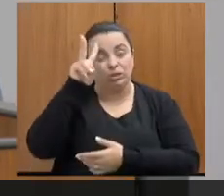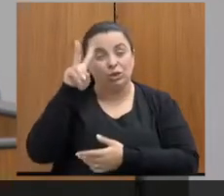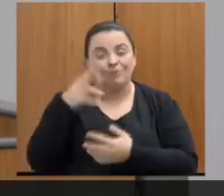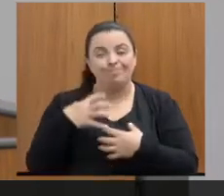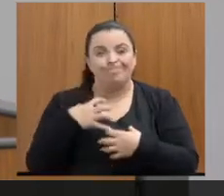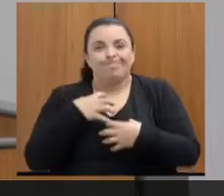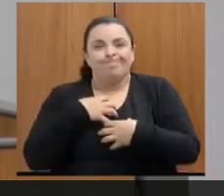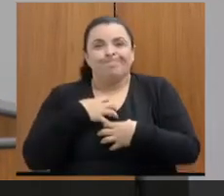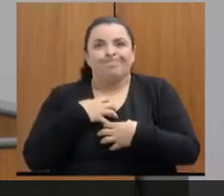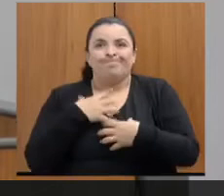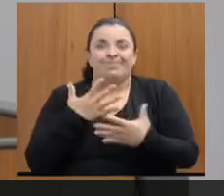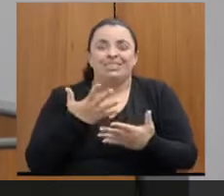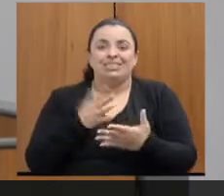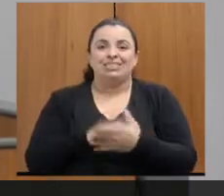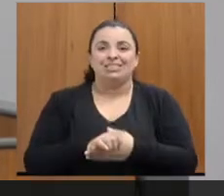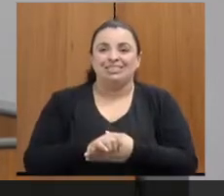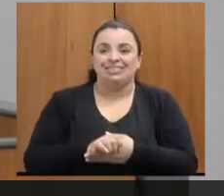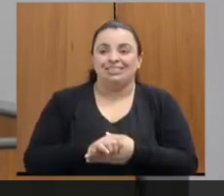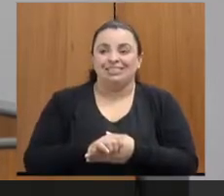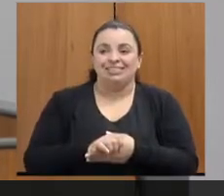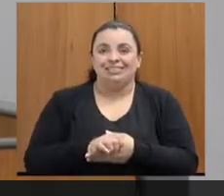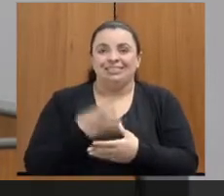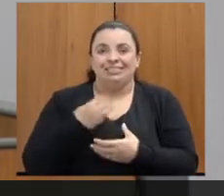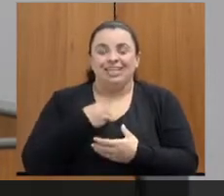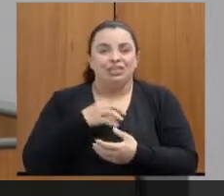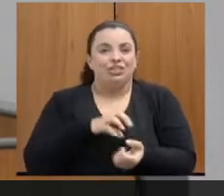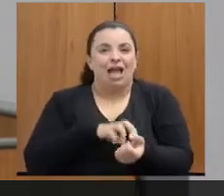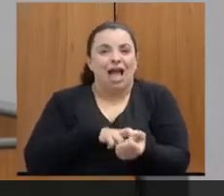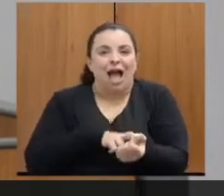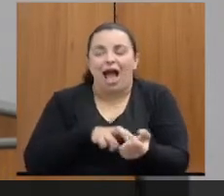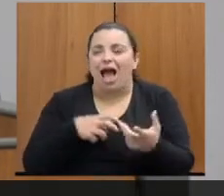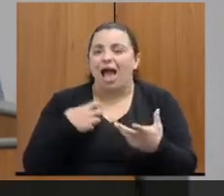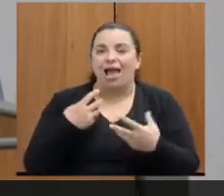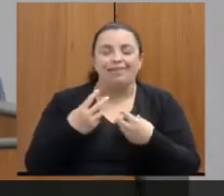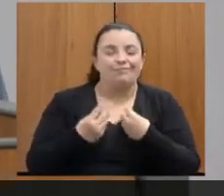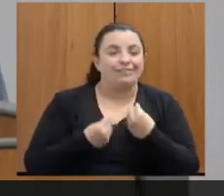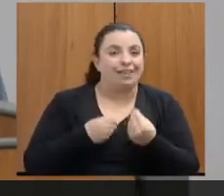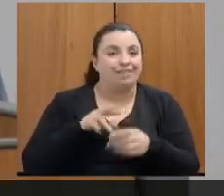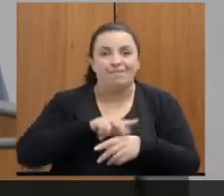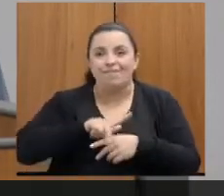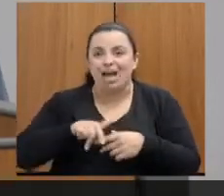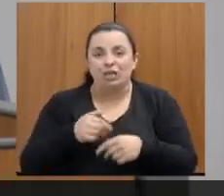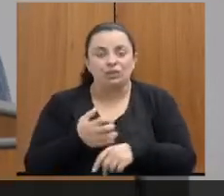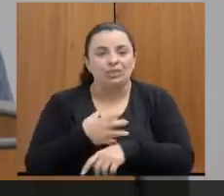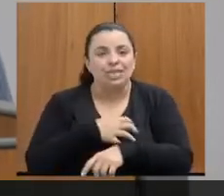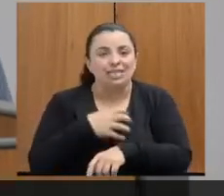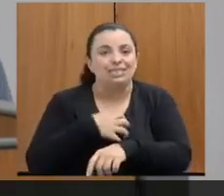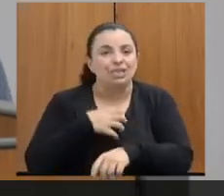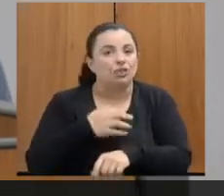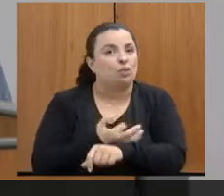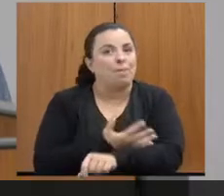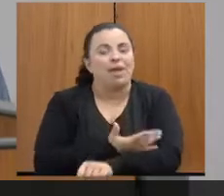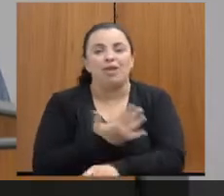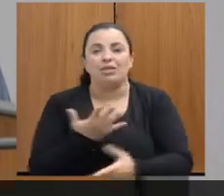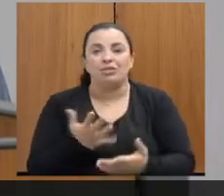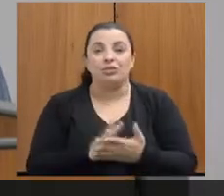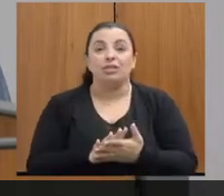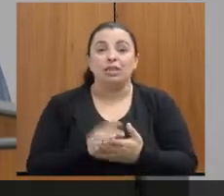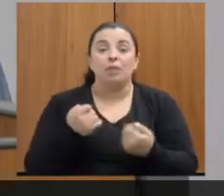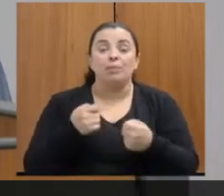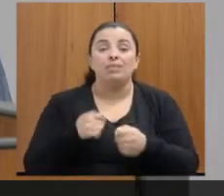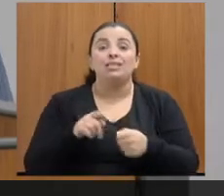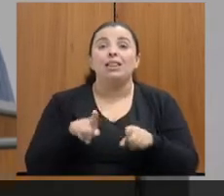às vezes nos deixam com raiva, uma série de emoções, de sentimentos que nos afligem. Então, a gente precisa cuidar também dessa